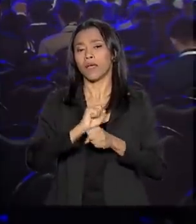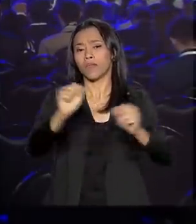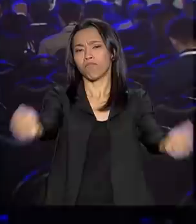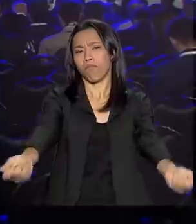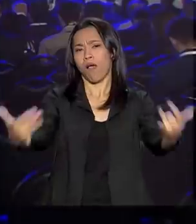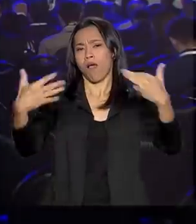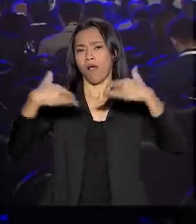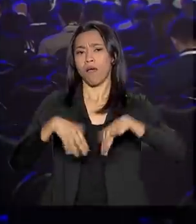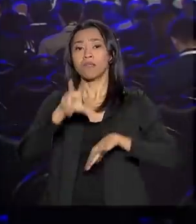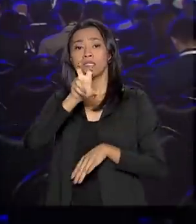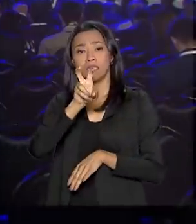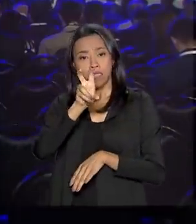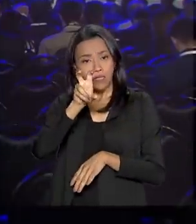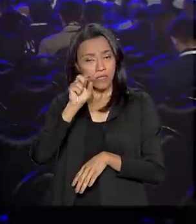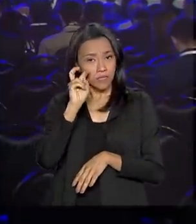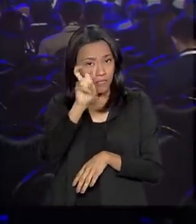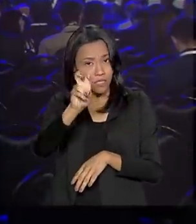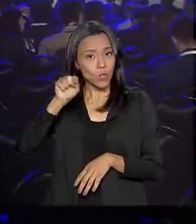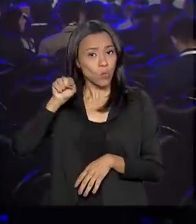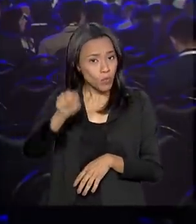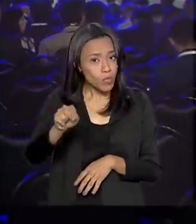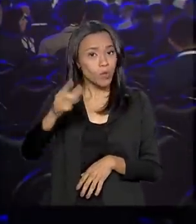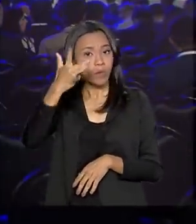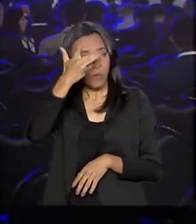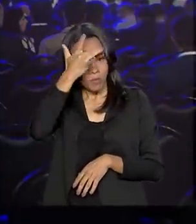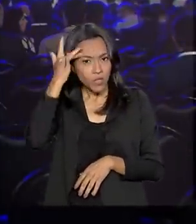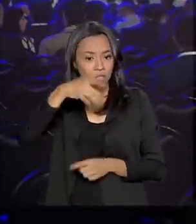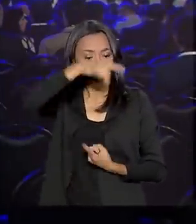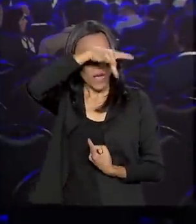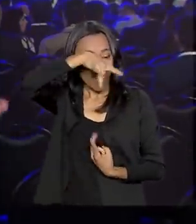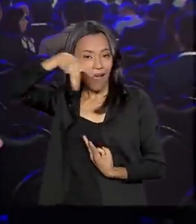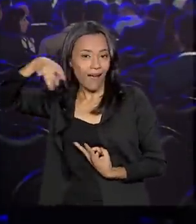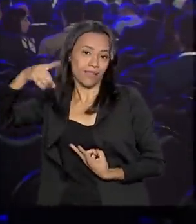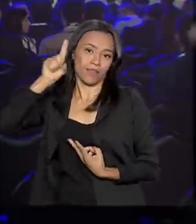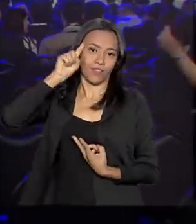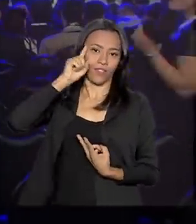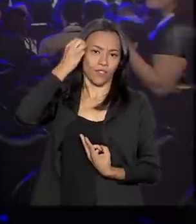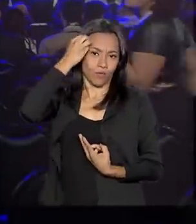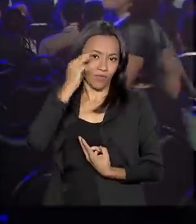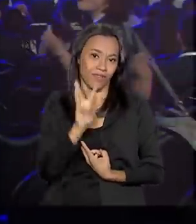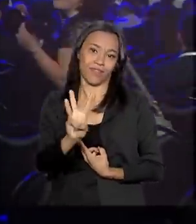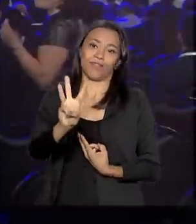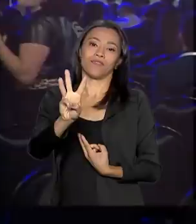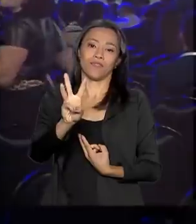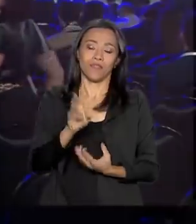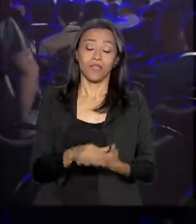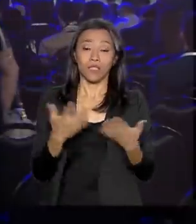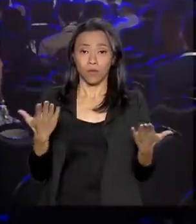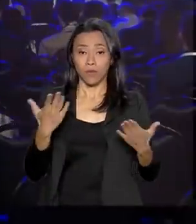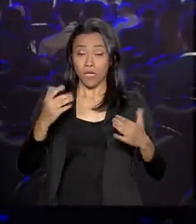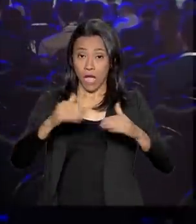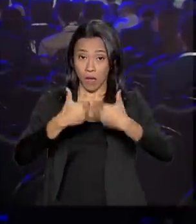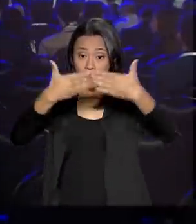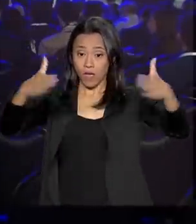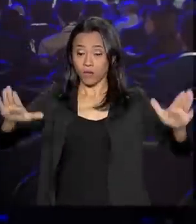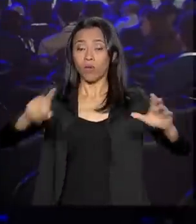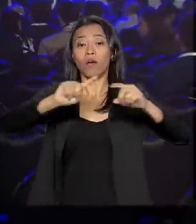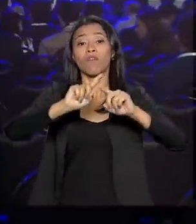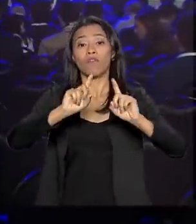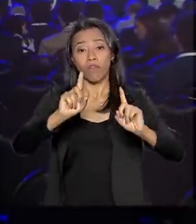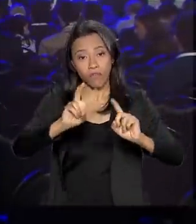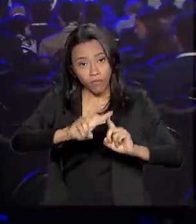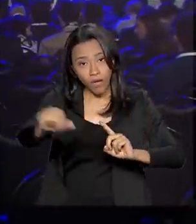pessoas em cada dia de evento, ao todo são três dias. Depois aqui da abertura vai ser lançado um boletim com dados